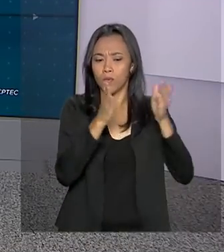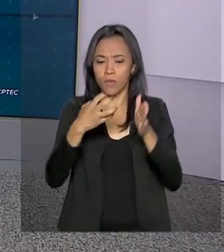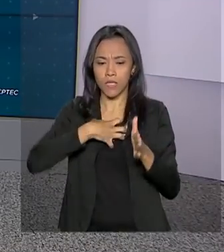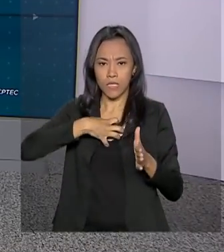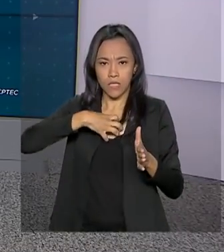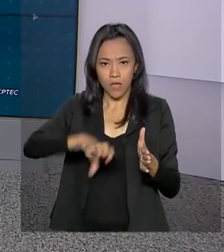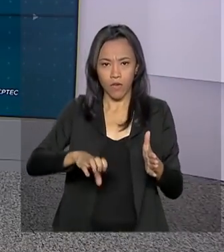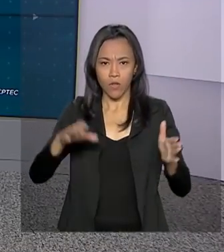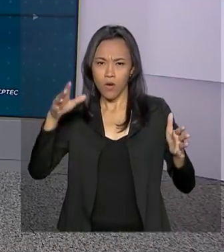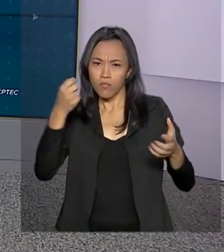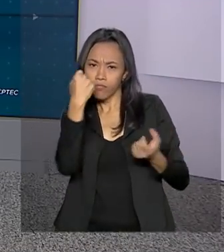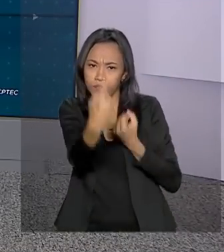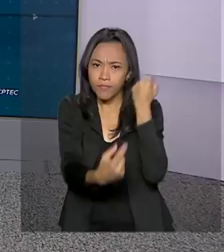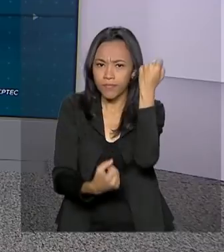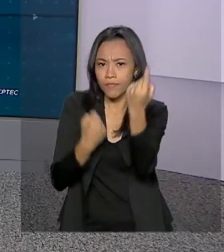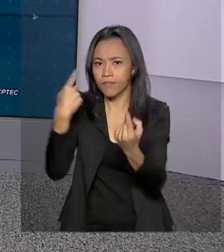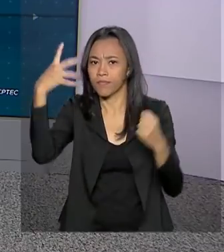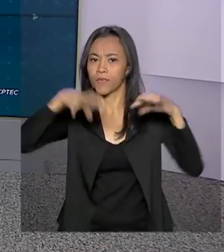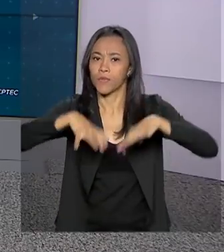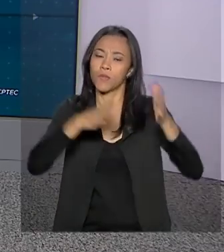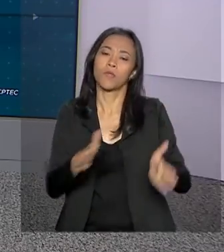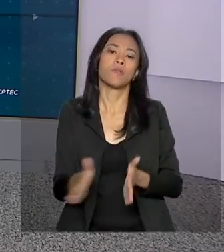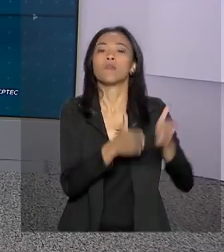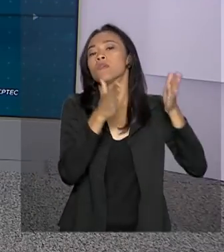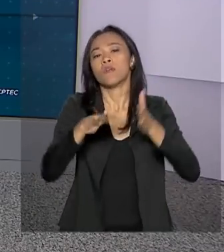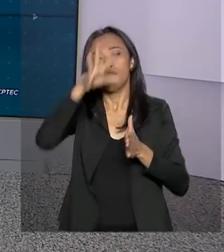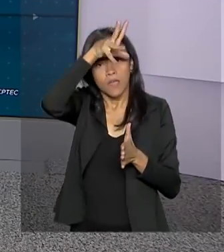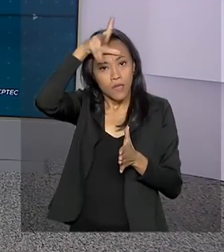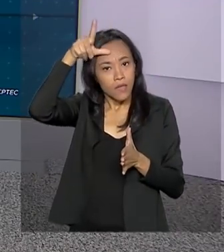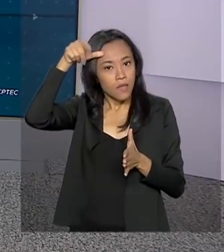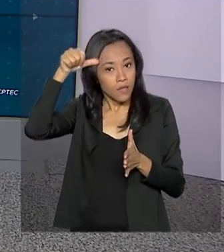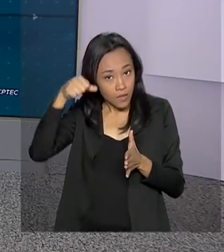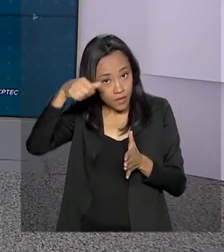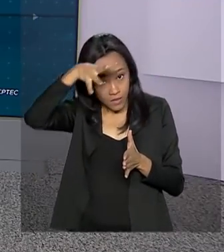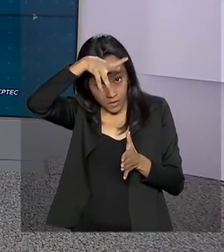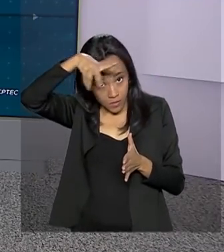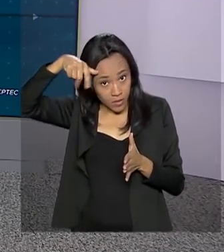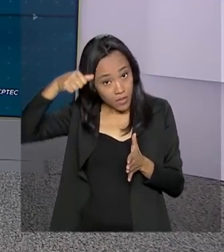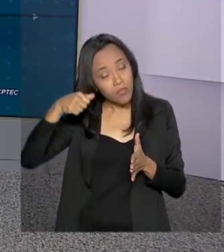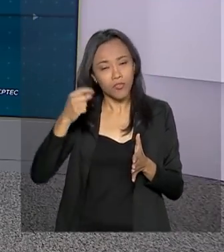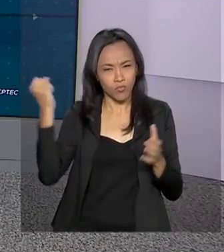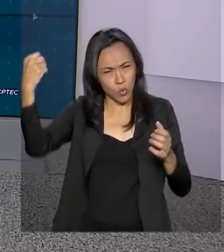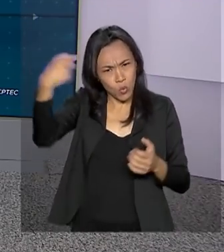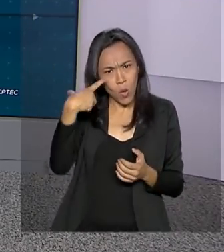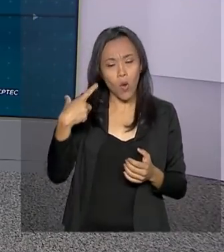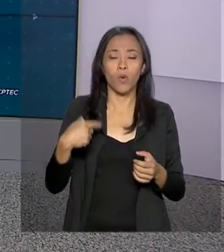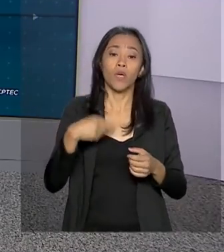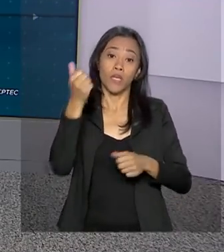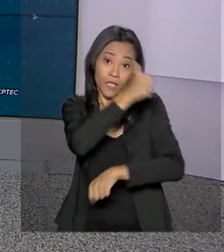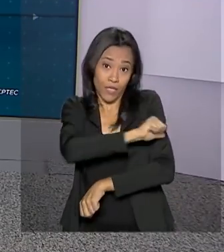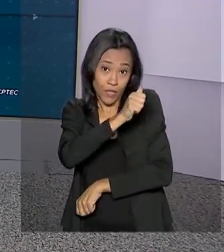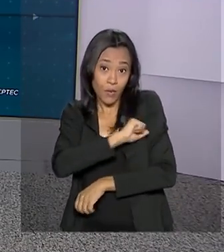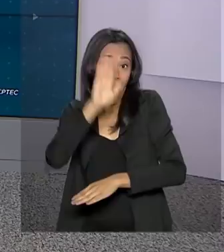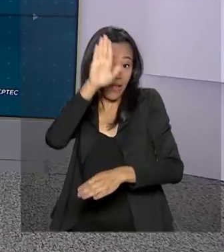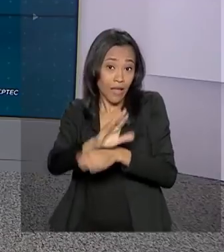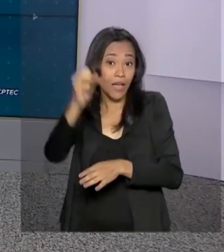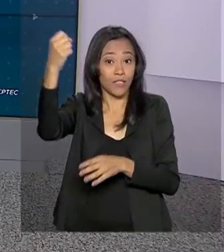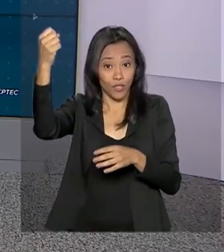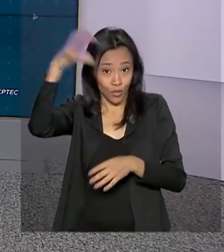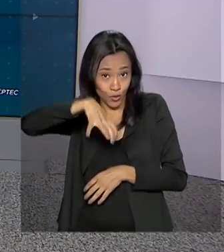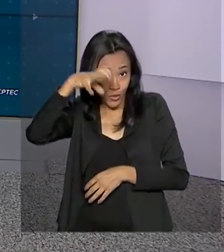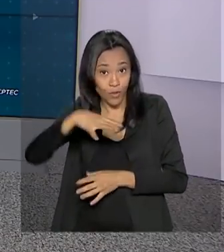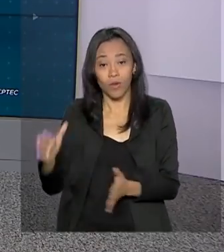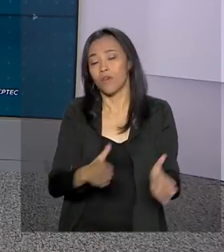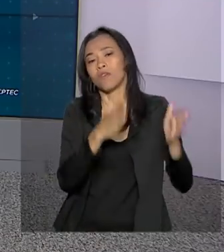chuvas isoladas. Em Campo Grande, predomínio de sol. No Rio de Janeiro, vai chover de tarde. E em Curitiba, o tempo está